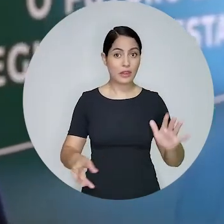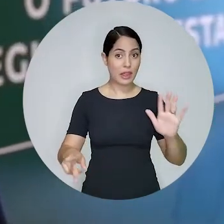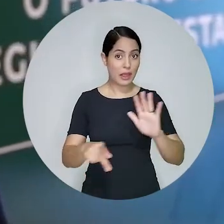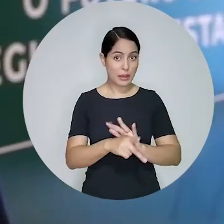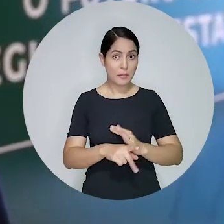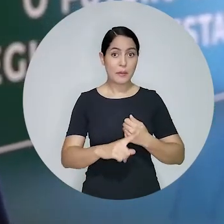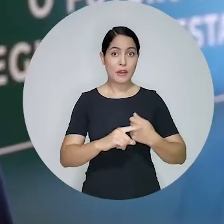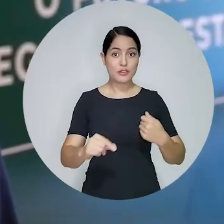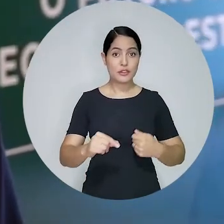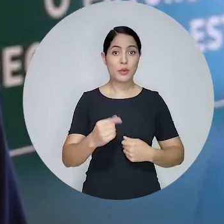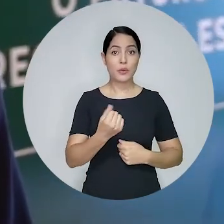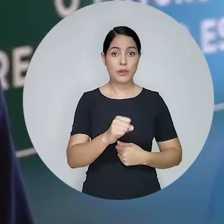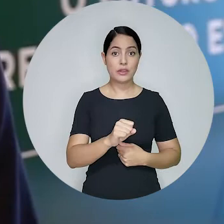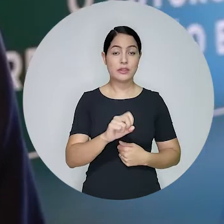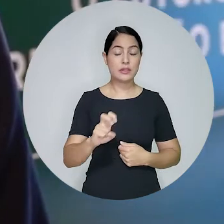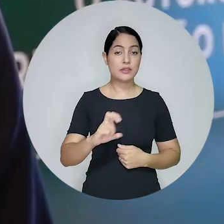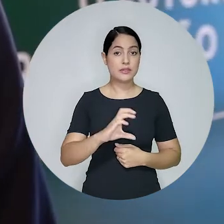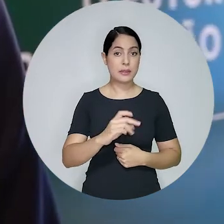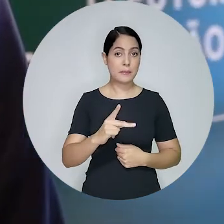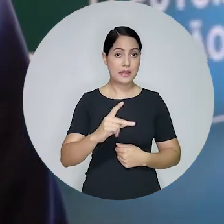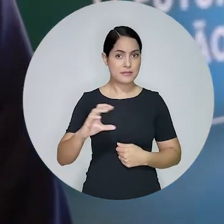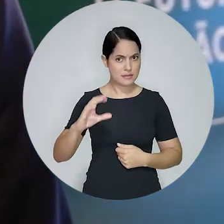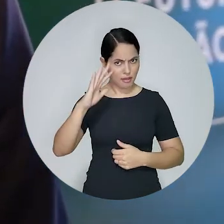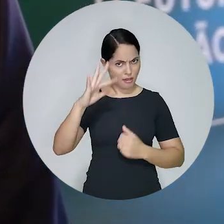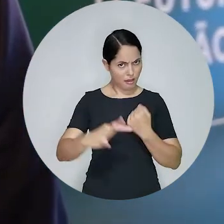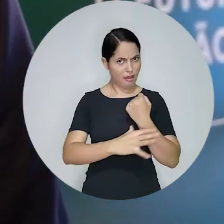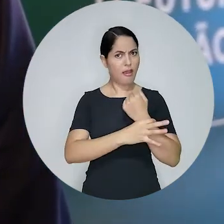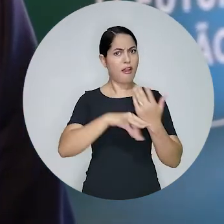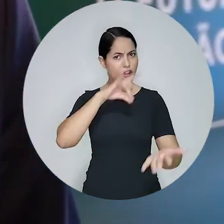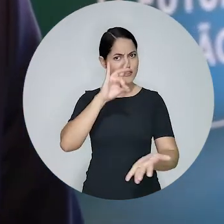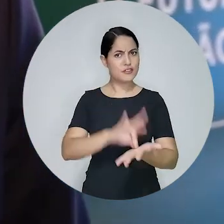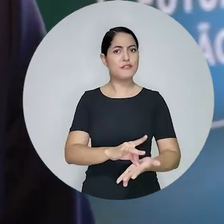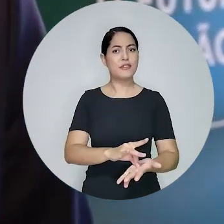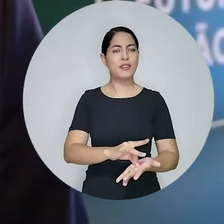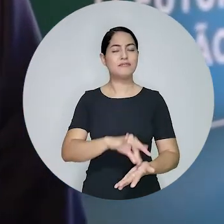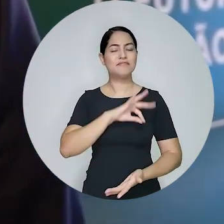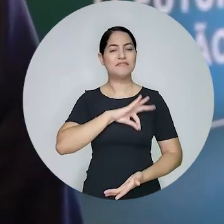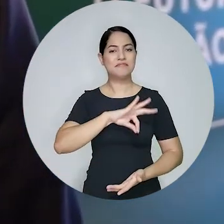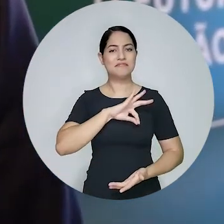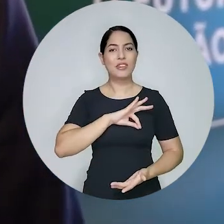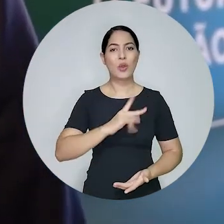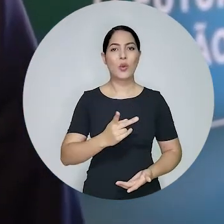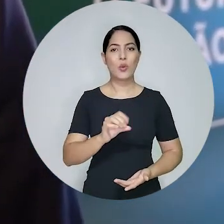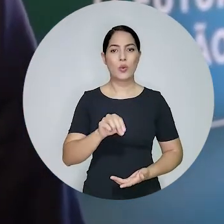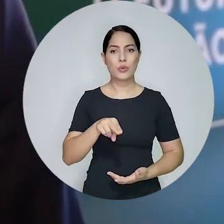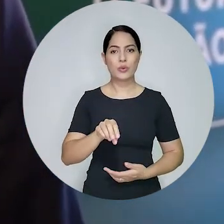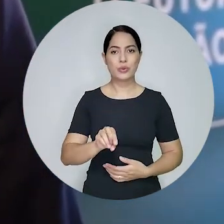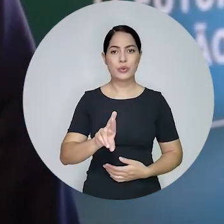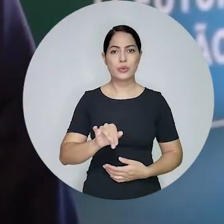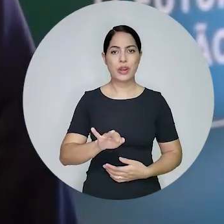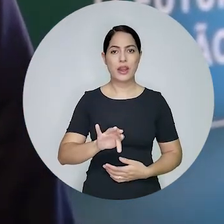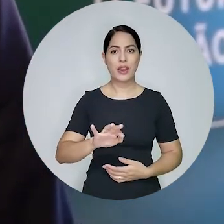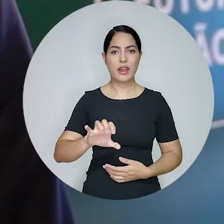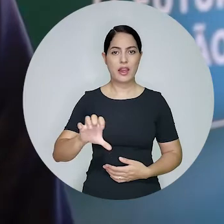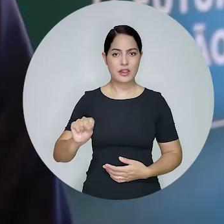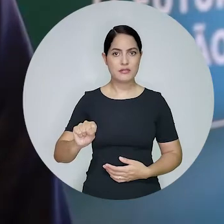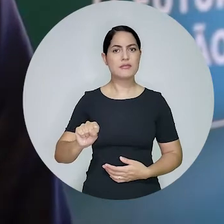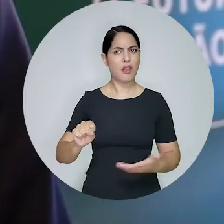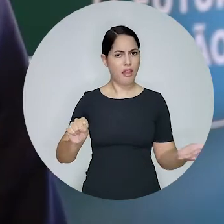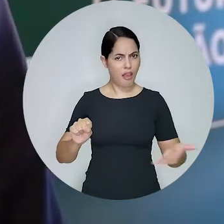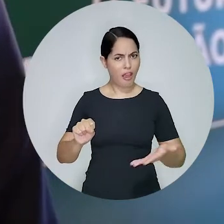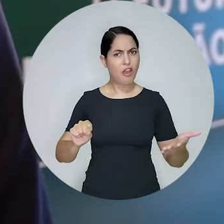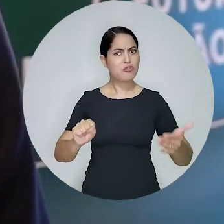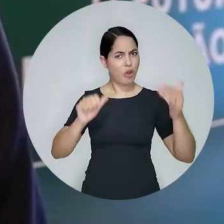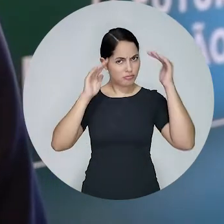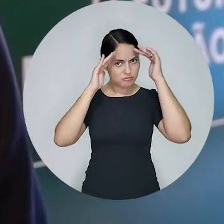que é aquele previsto no artigo 85 do Código de Processo Civil. É uma vitória que marca a advocacia porque